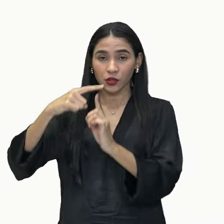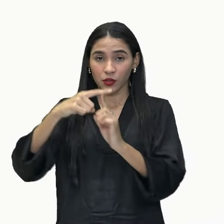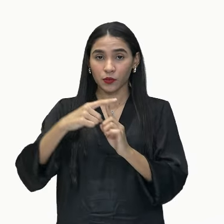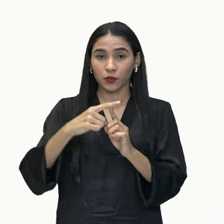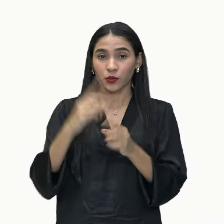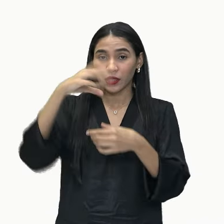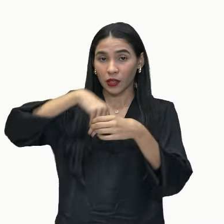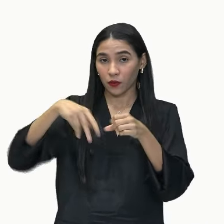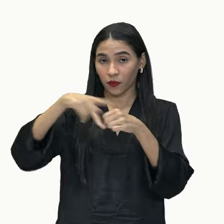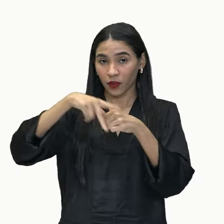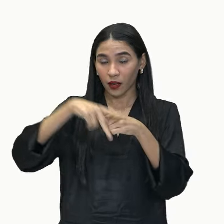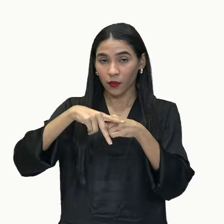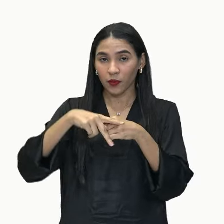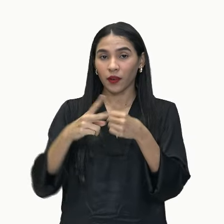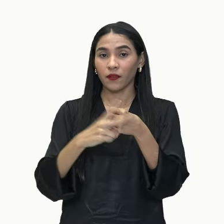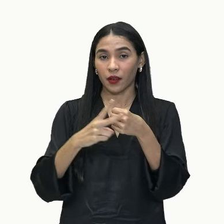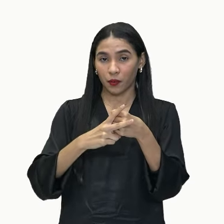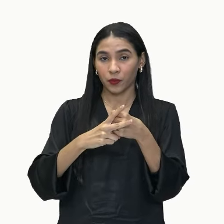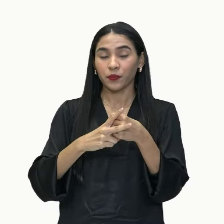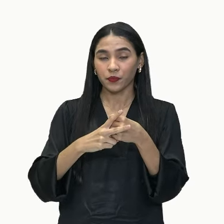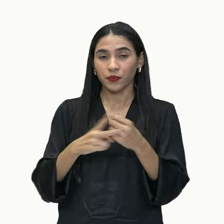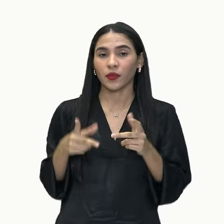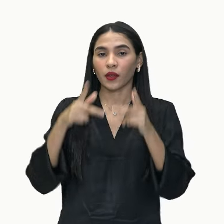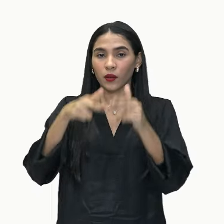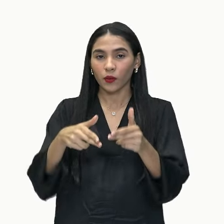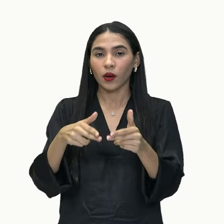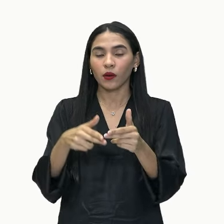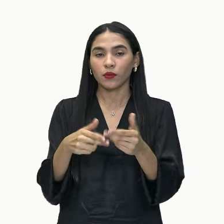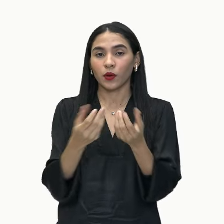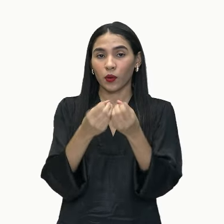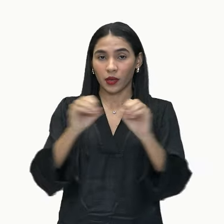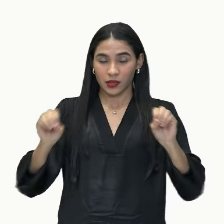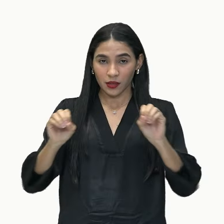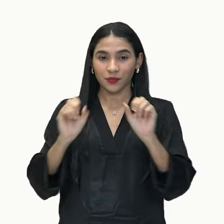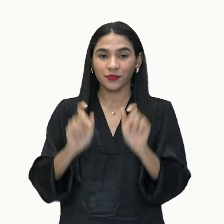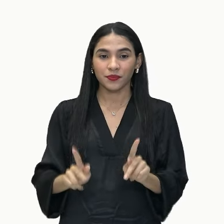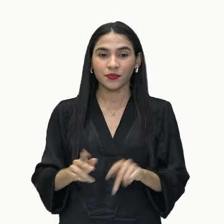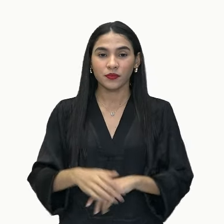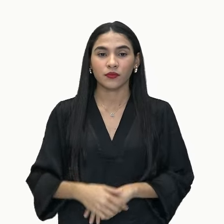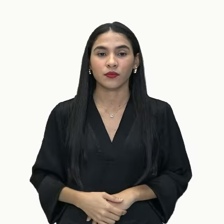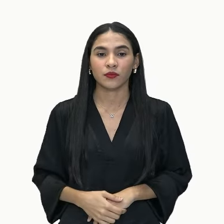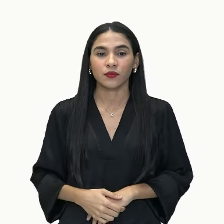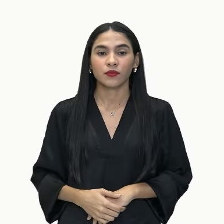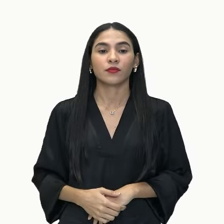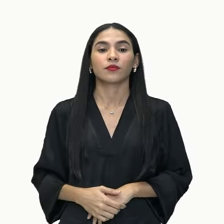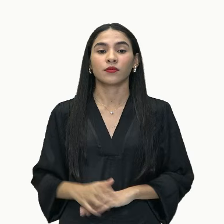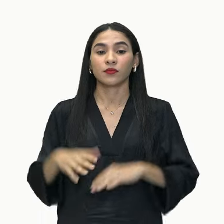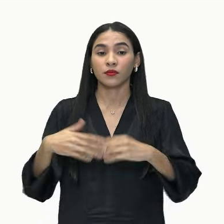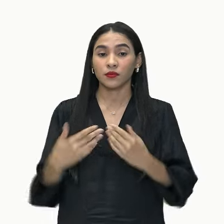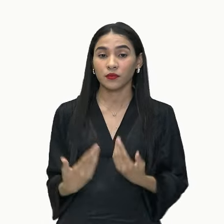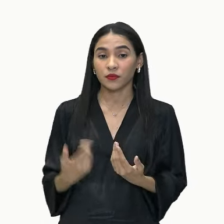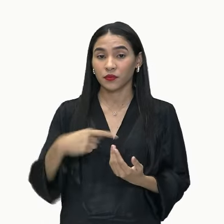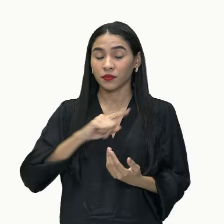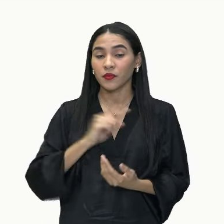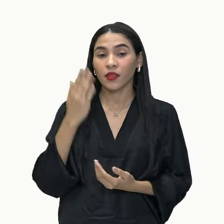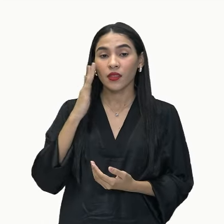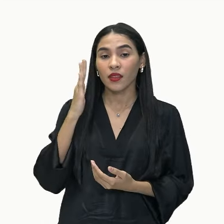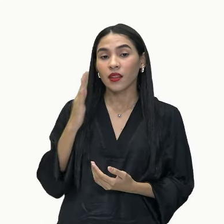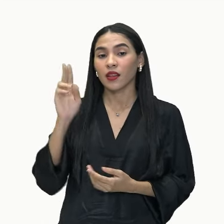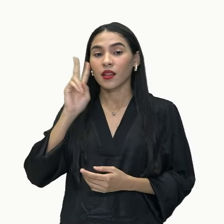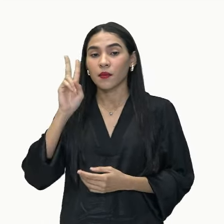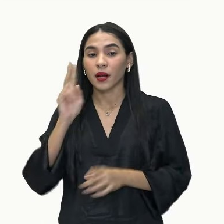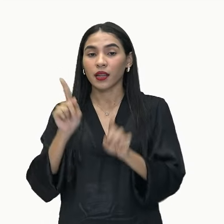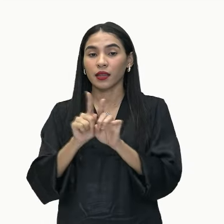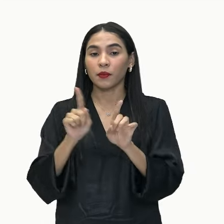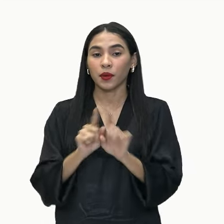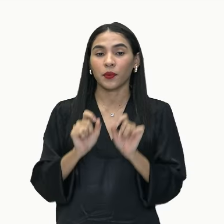certo? A quantidade de formas verbais vai ser igual à quantidade de orações, ok? Dito isso, vamos entender e relembrar que